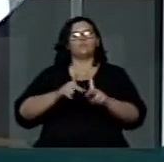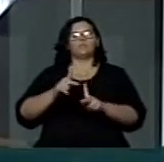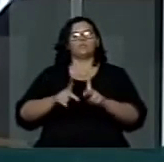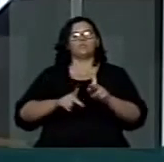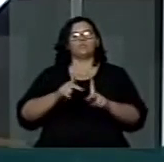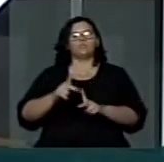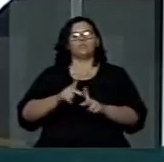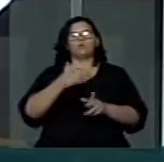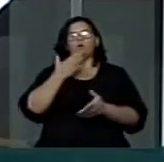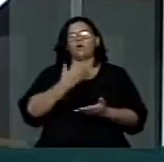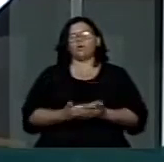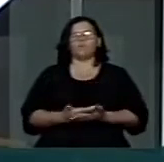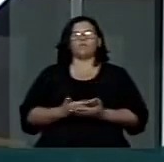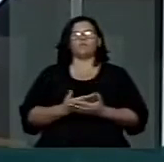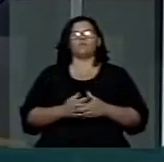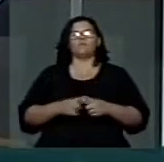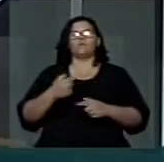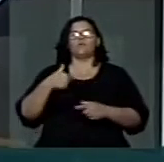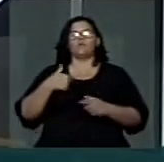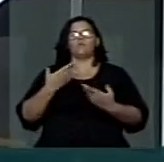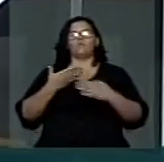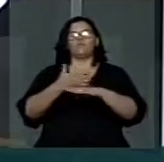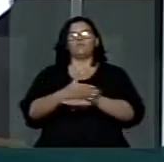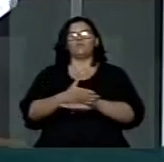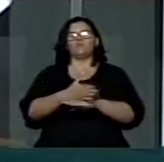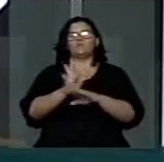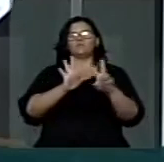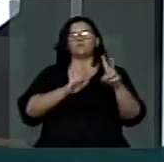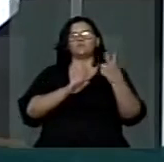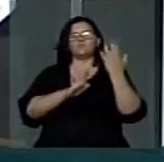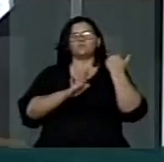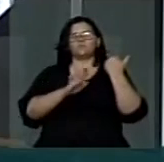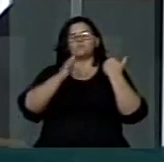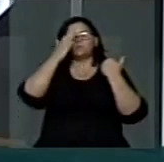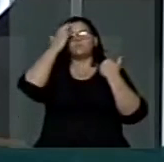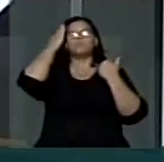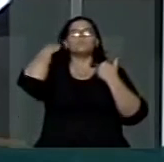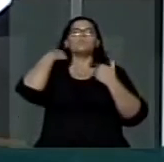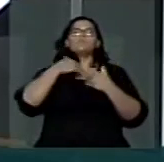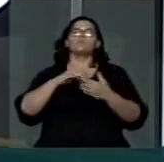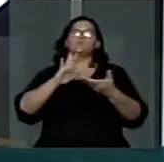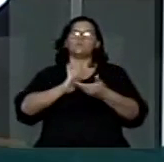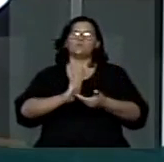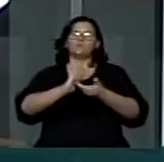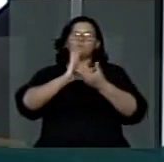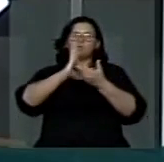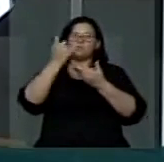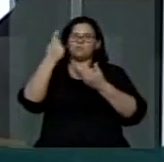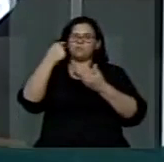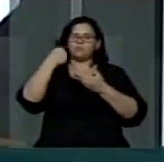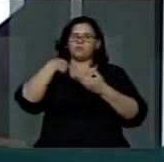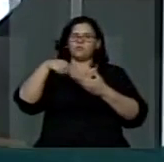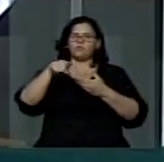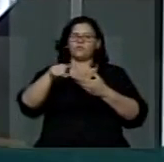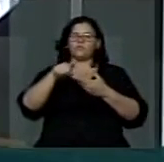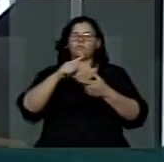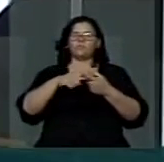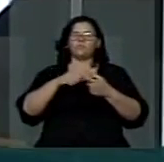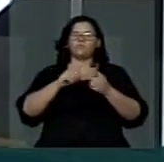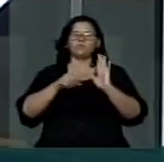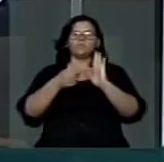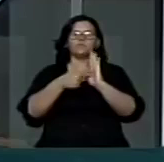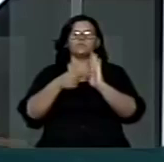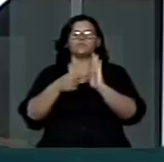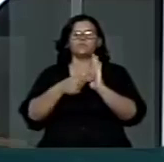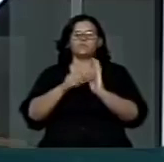impressionante. Estive no Mississippi semana passada, emissão oficial da Câmara dos Deputados. Minha missão levou-me à